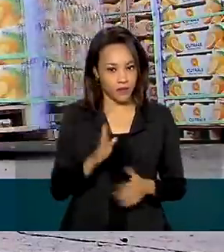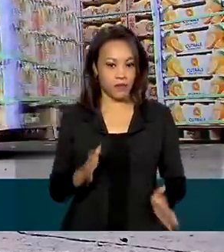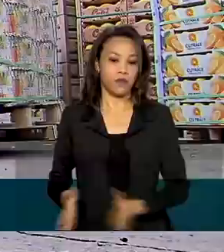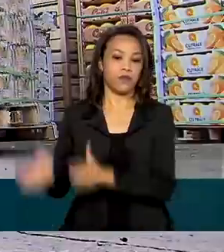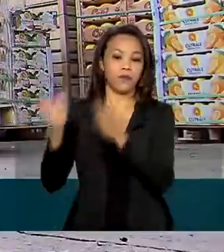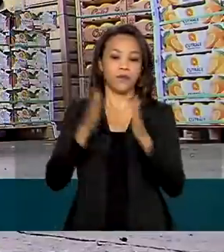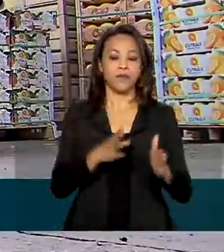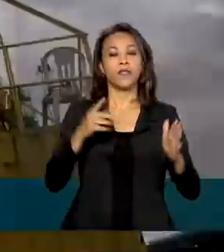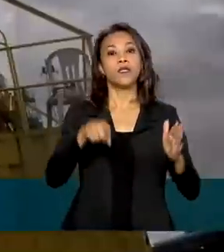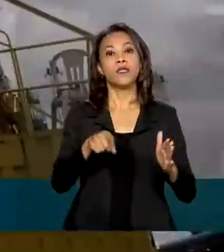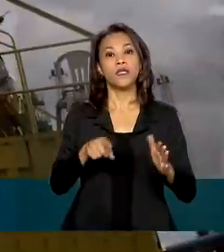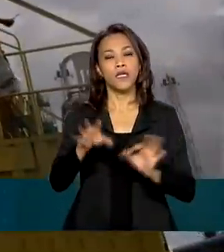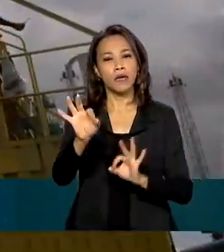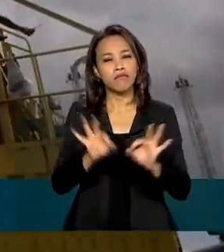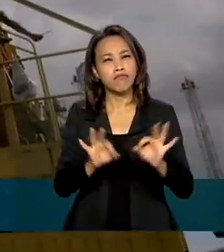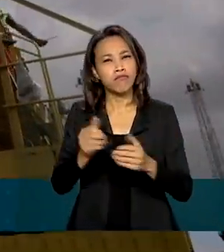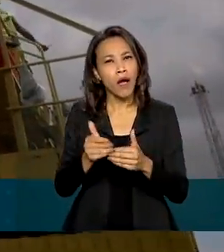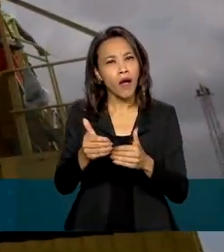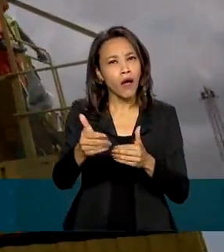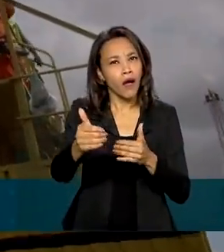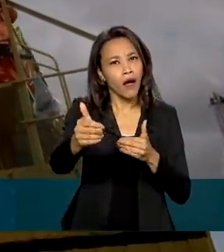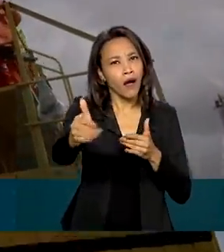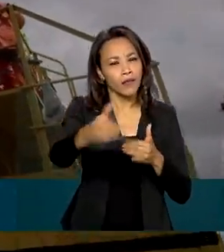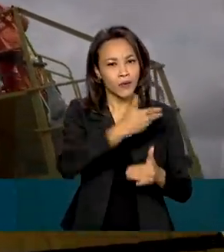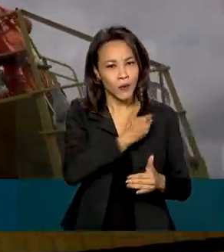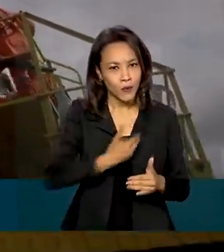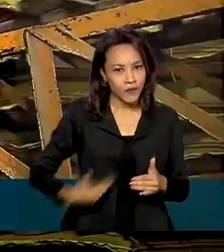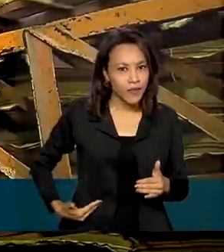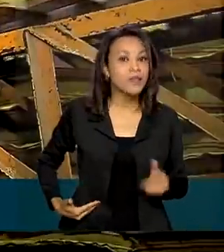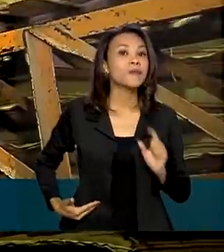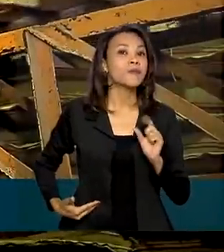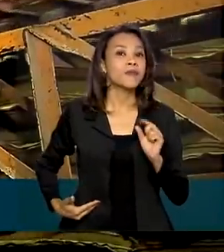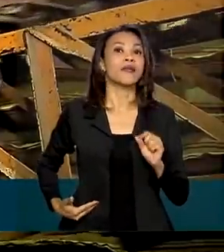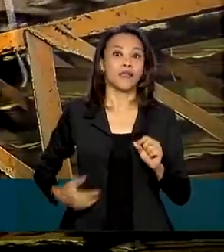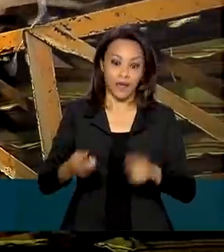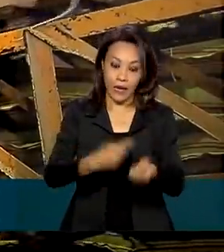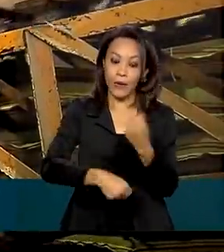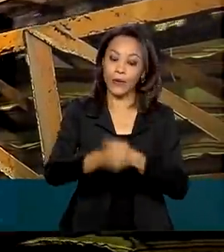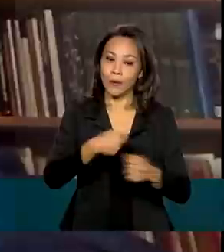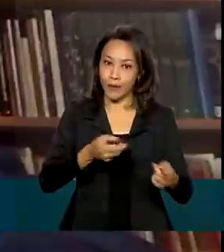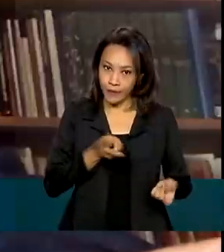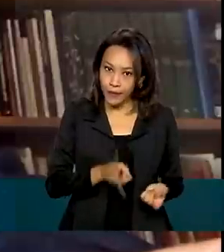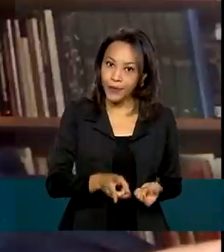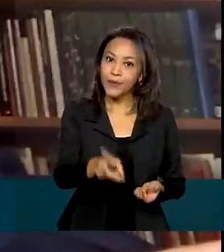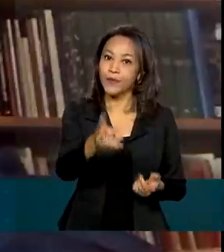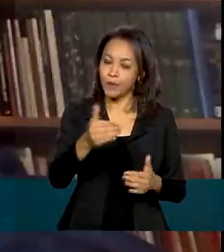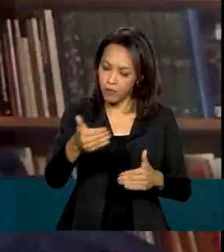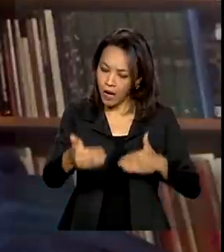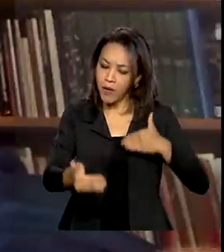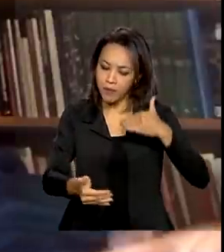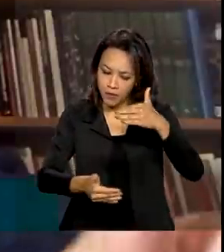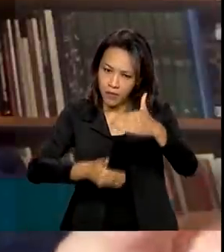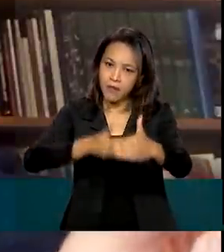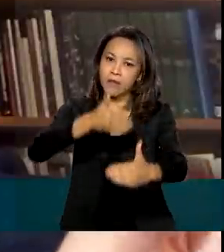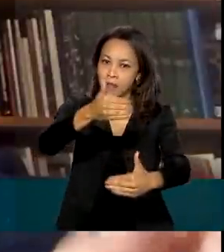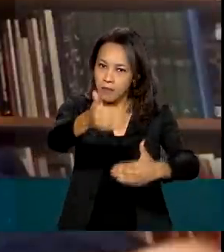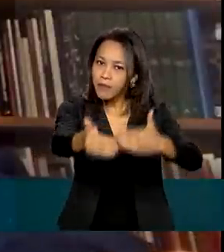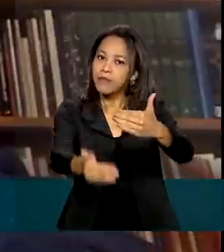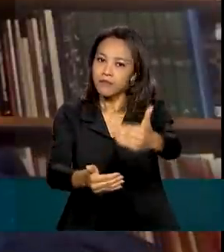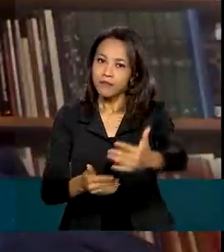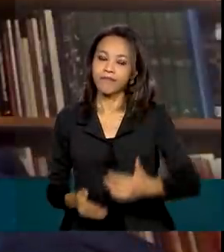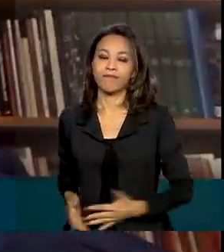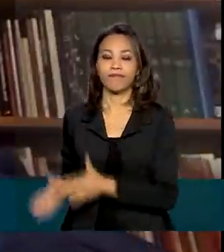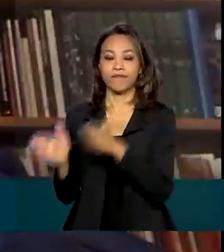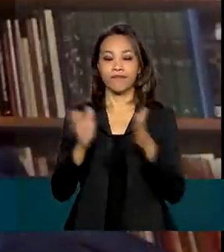projeções do mercado e do governo são de que a economia continue crescendo. Os próximos anos, em função dessa